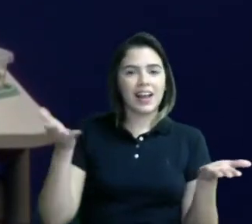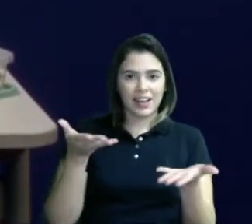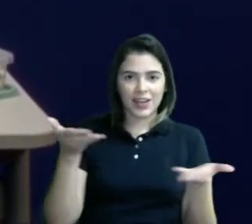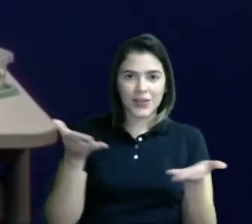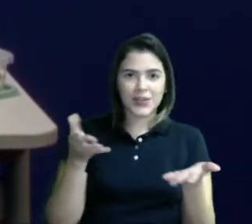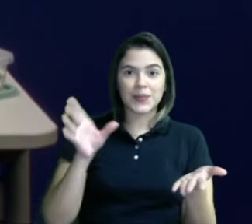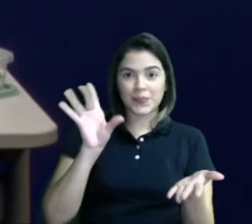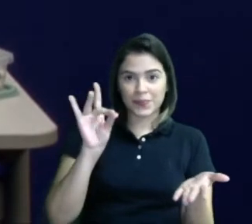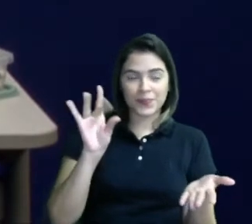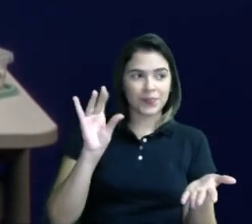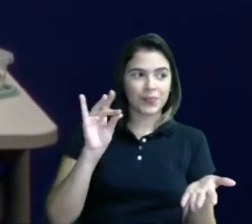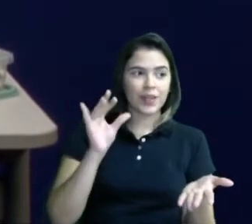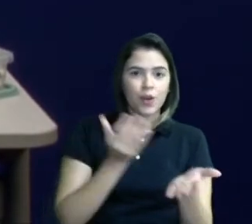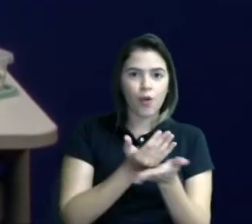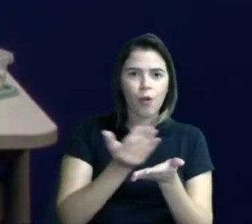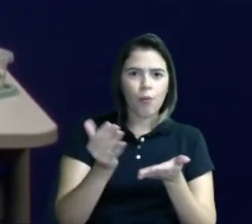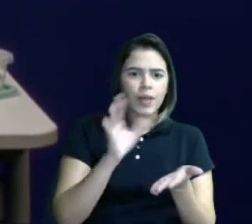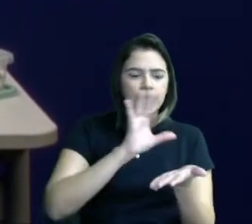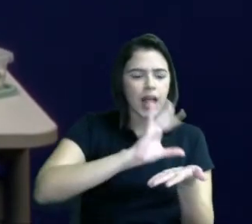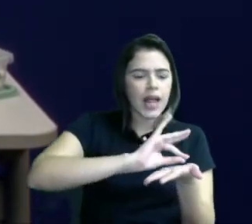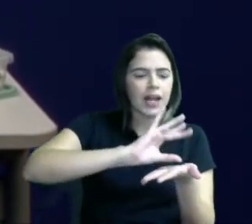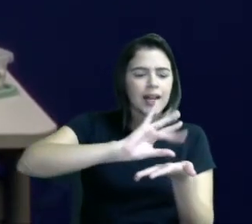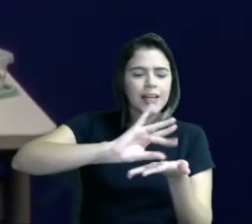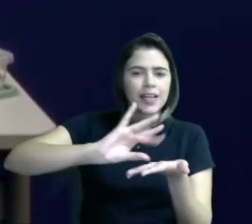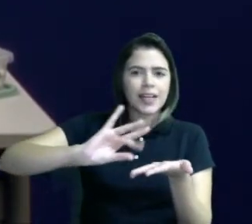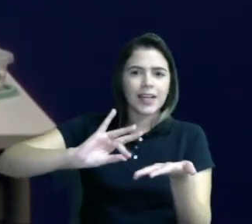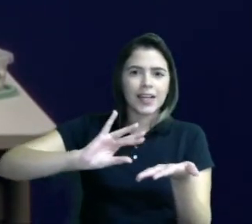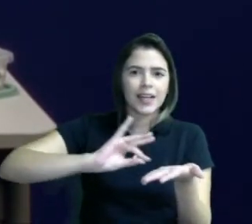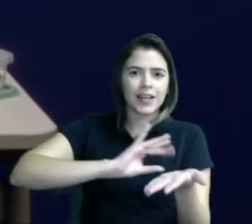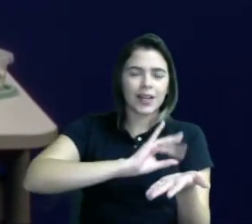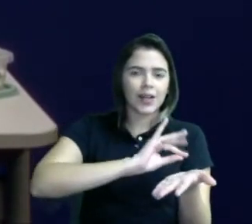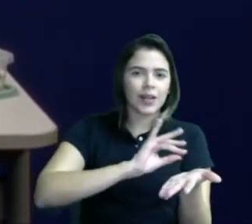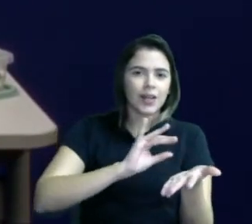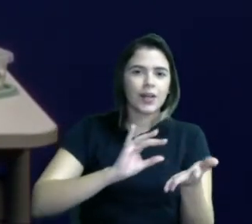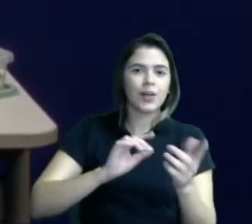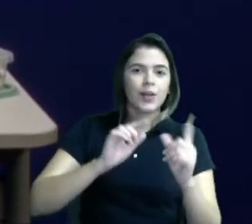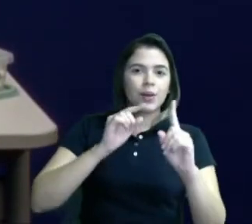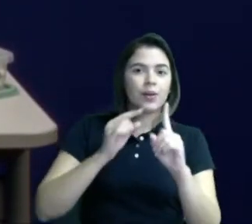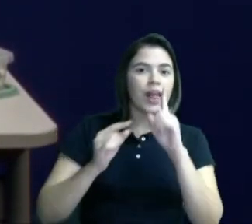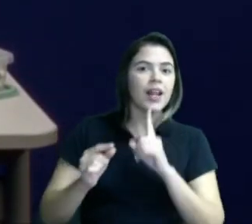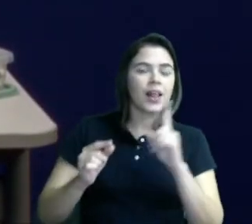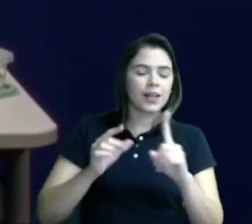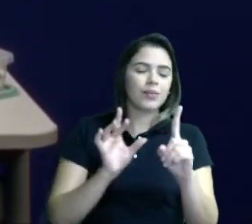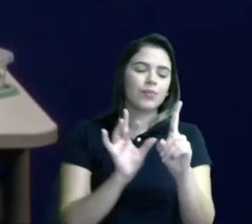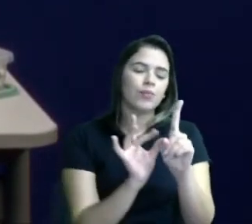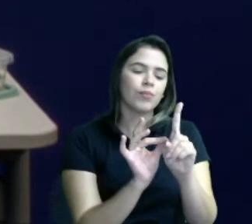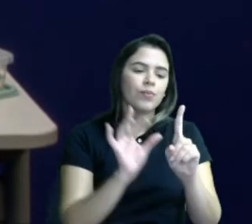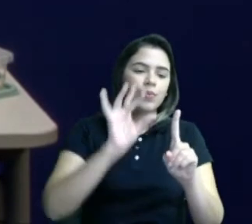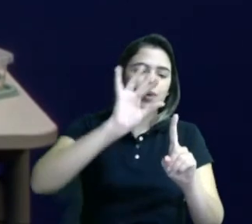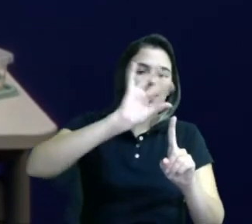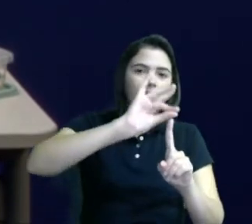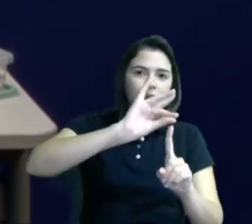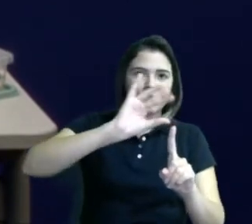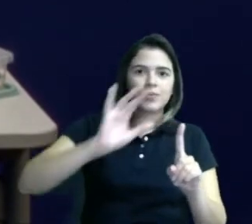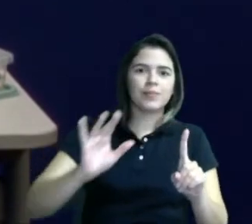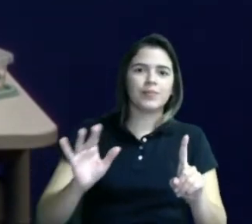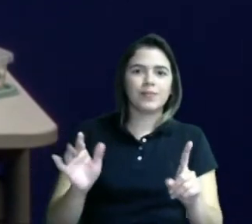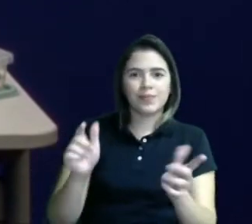E nós vamos começar a colar o palito de picolé nas bordas do papel ofício. Tá certo?